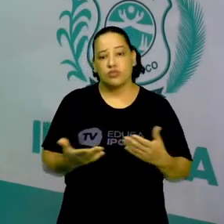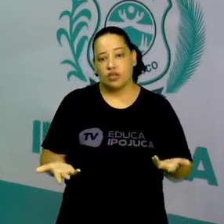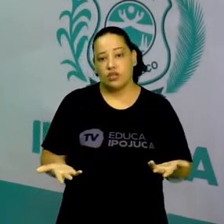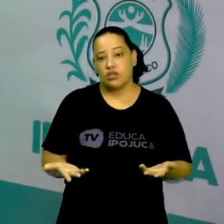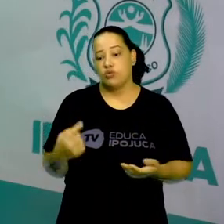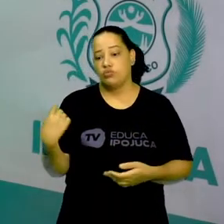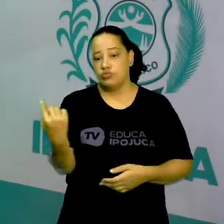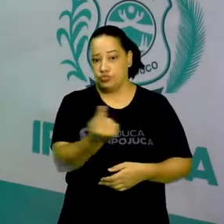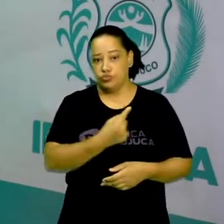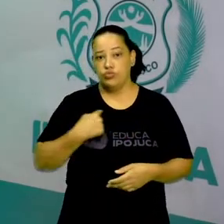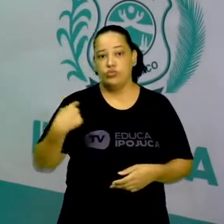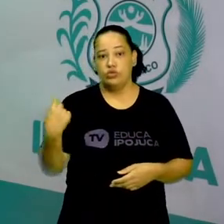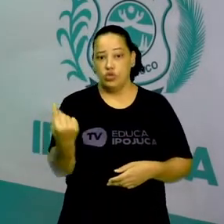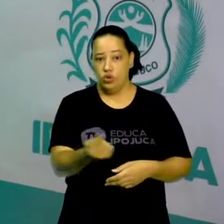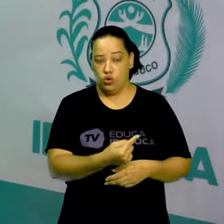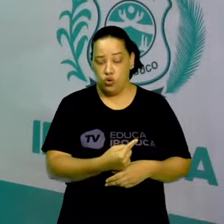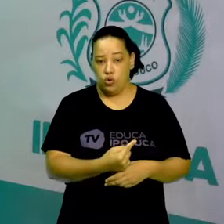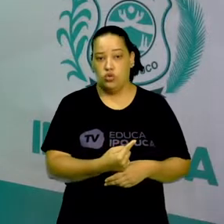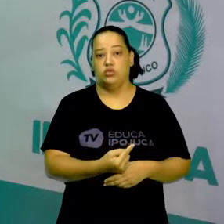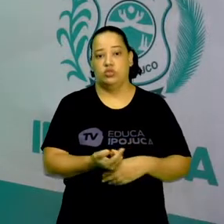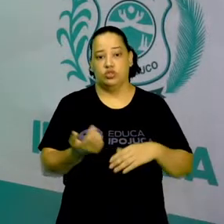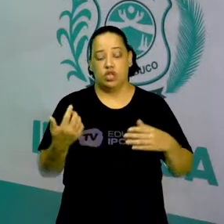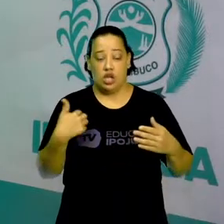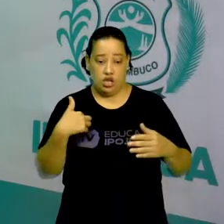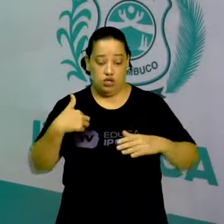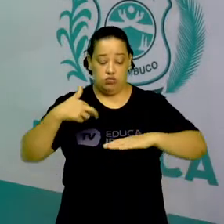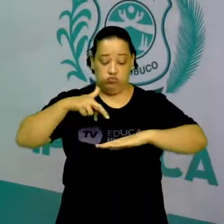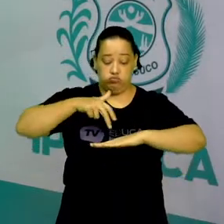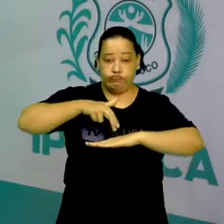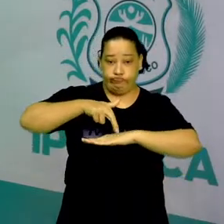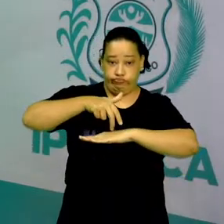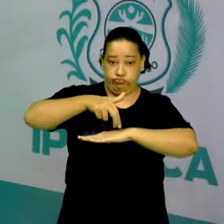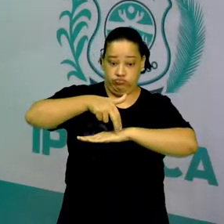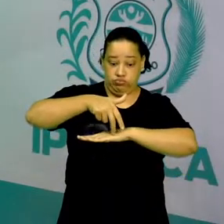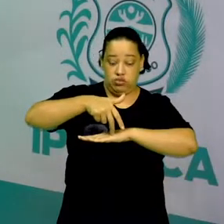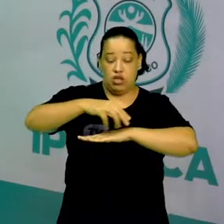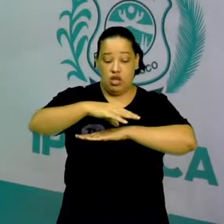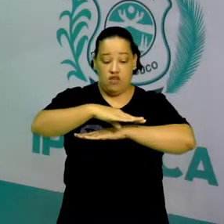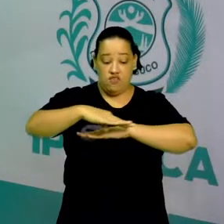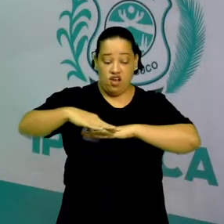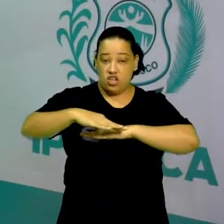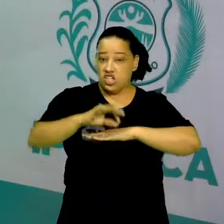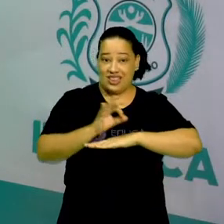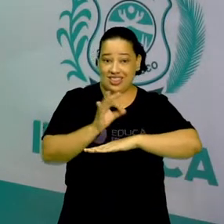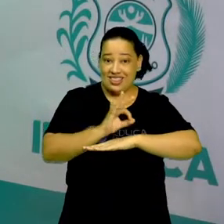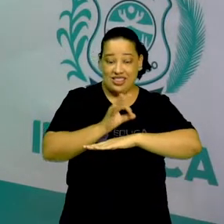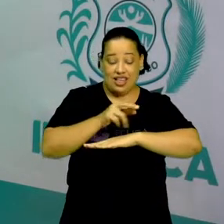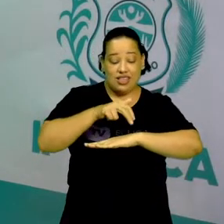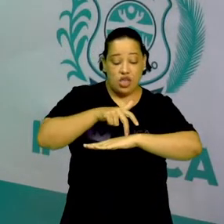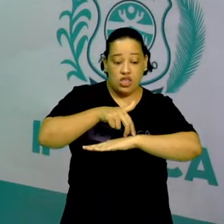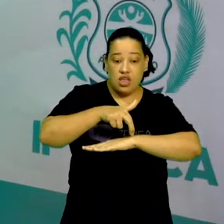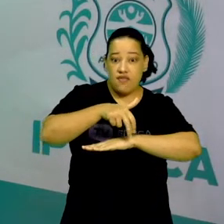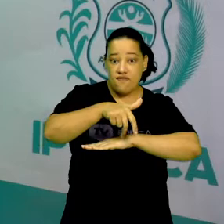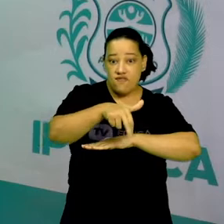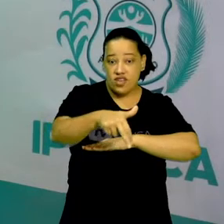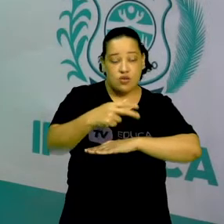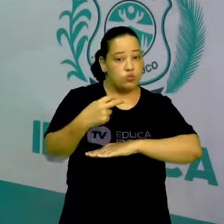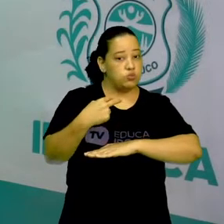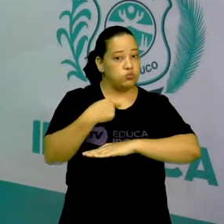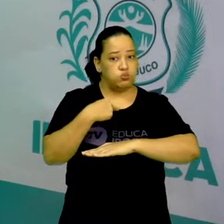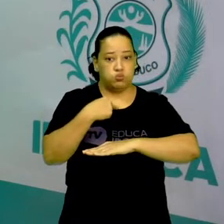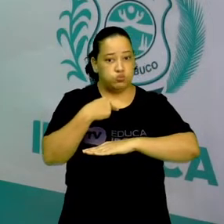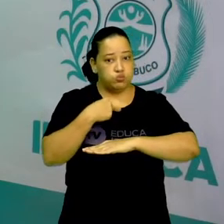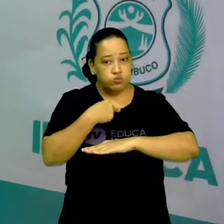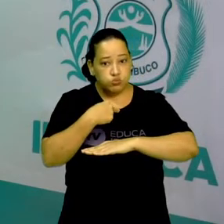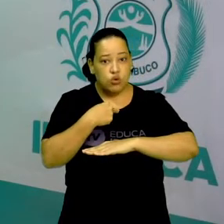nós não podemos de jeito nenhum atravessar a rua, certo?